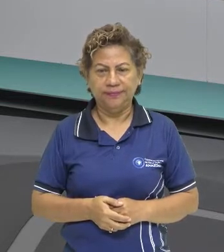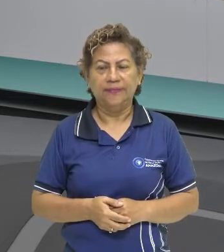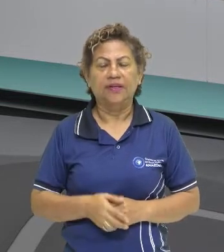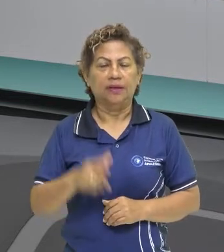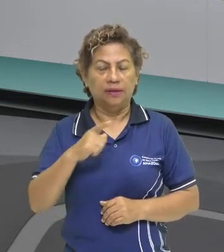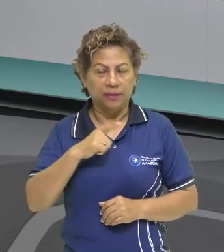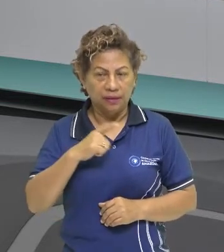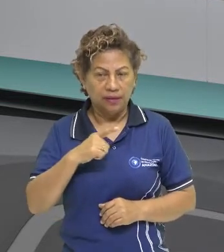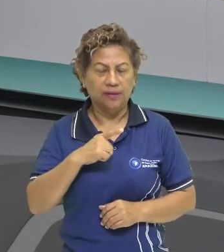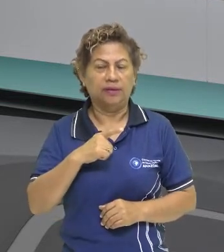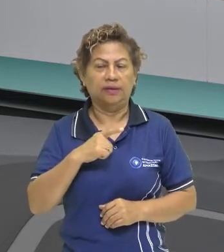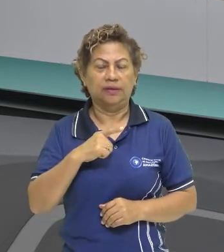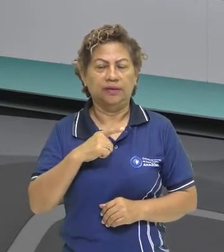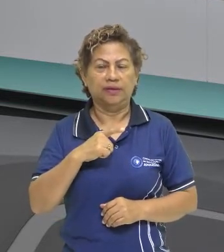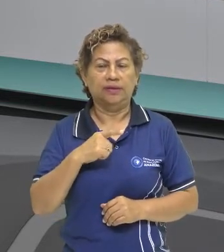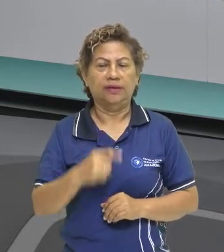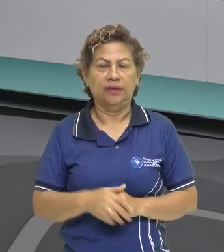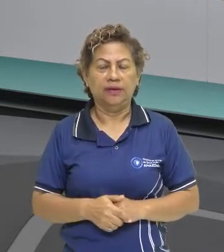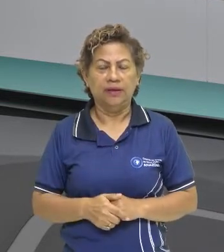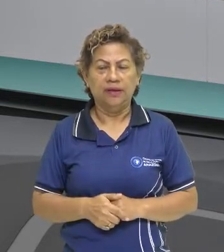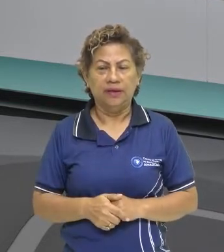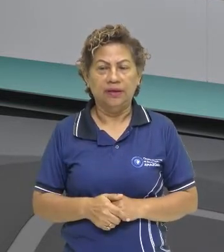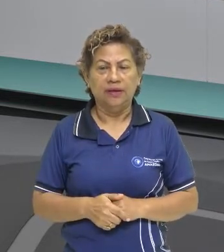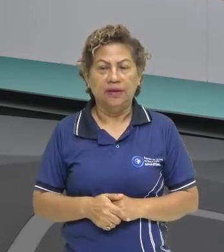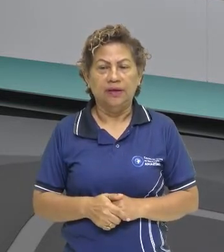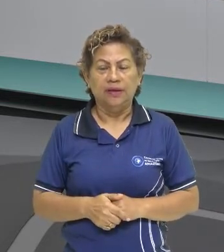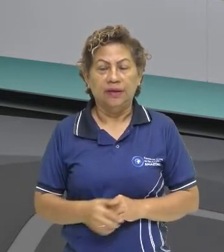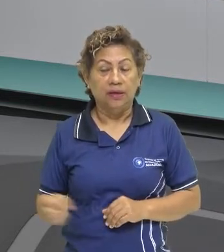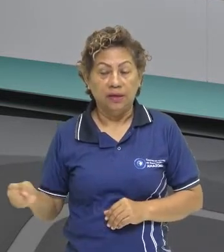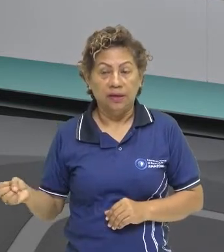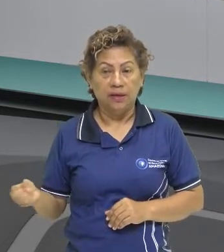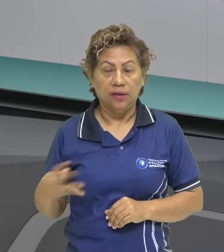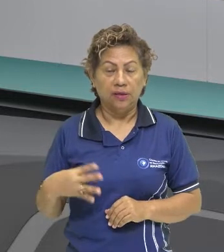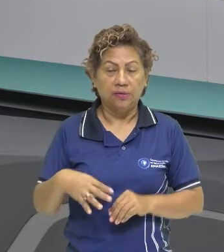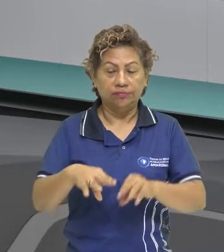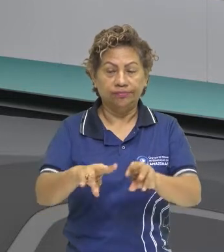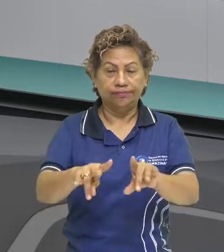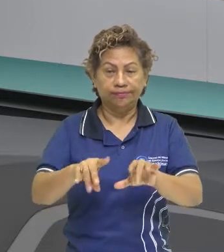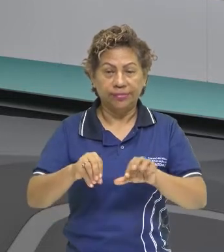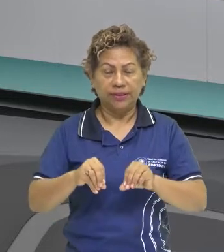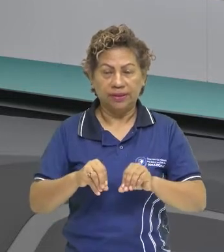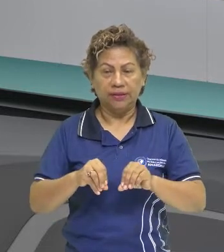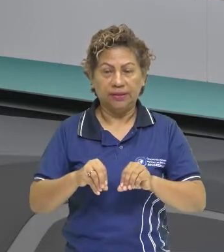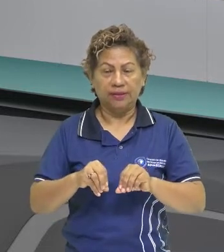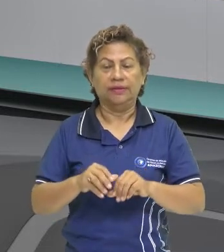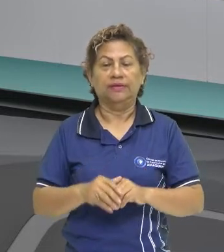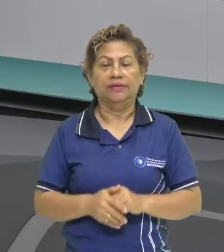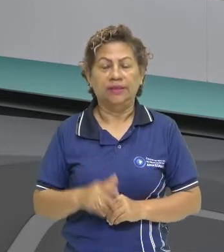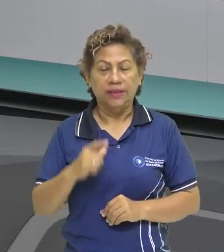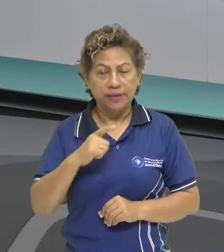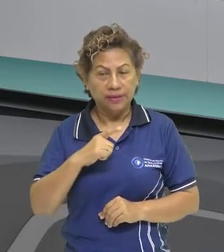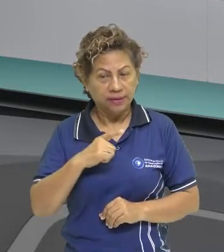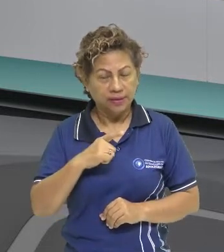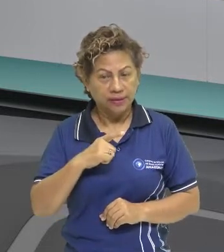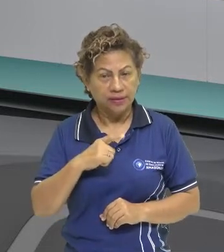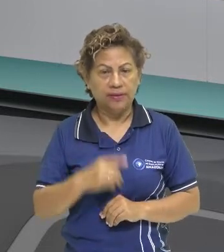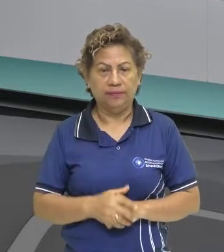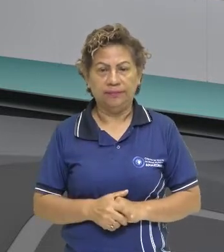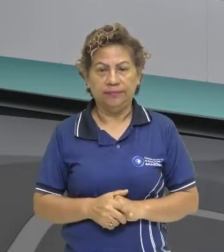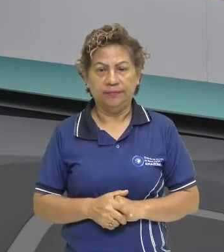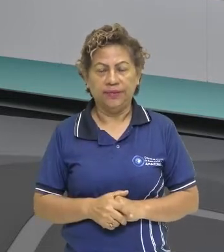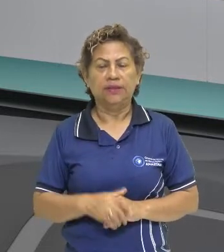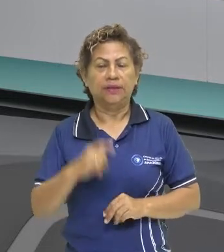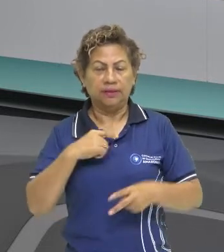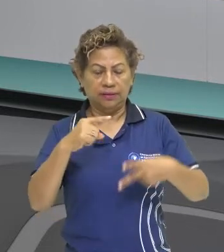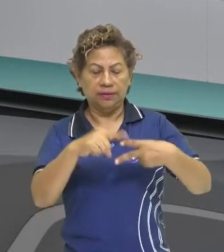domínio colonial às novas terras. Você não pode esquecer isso. O domínio colonial, ele se dava em